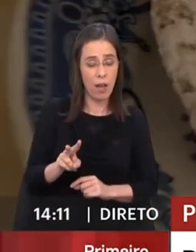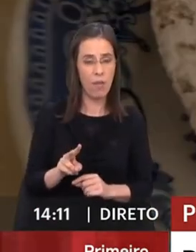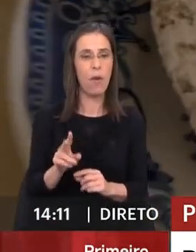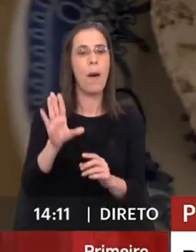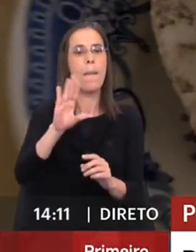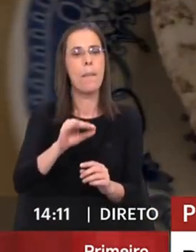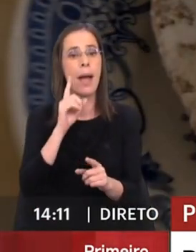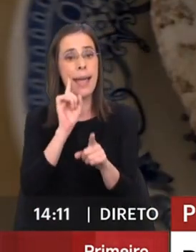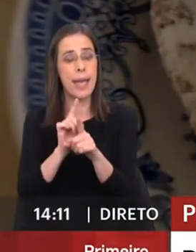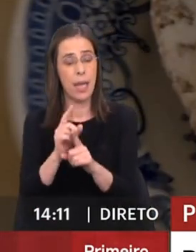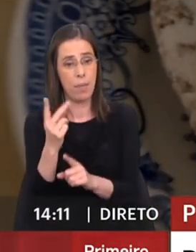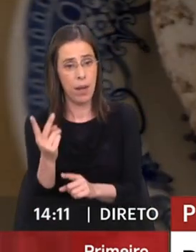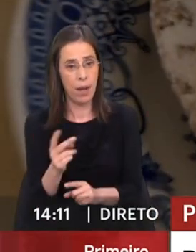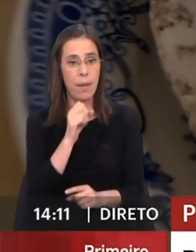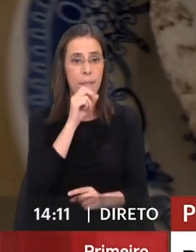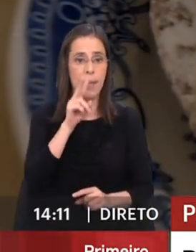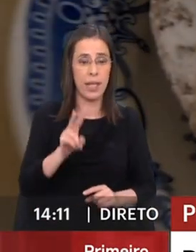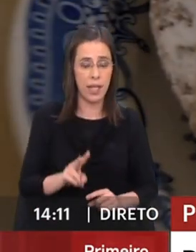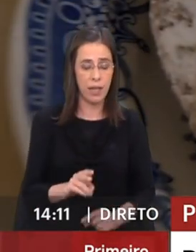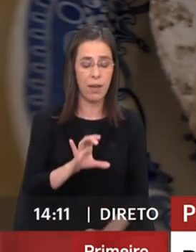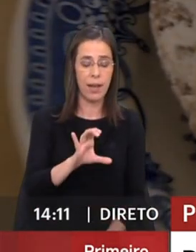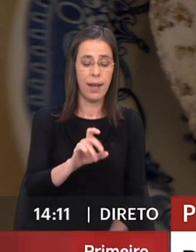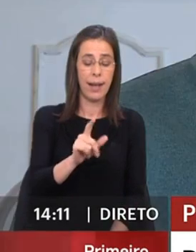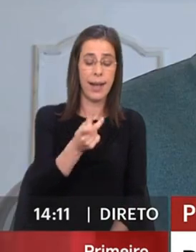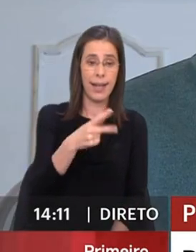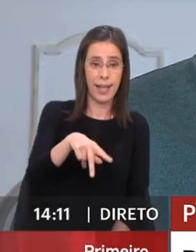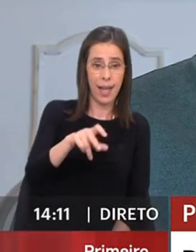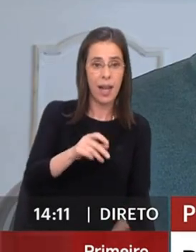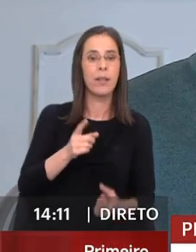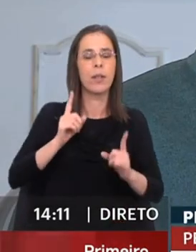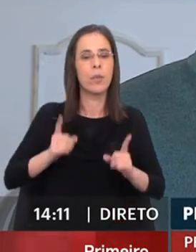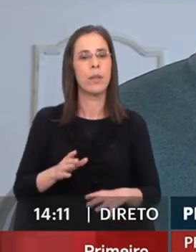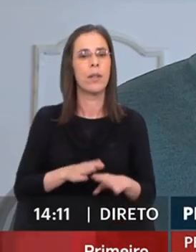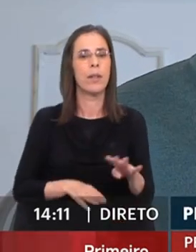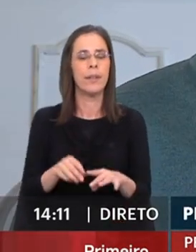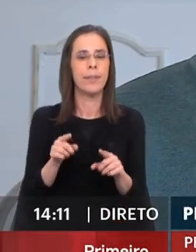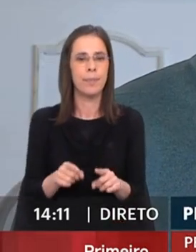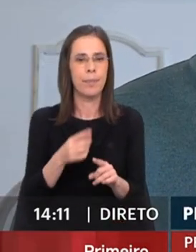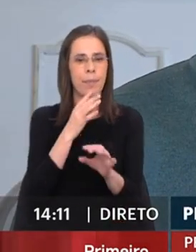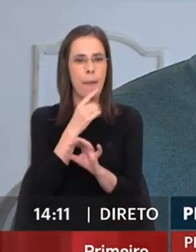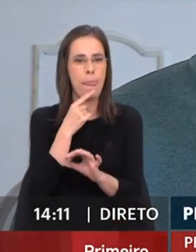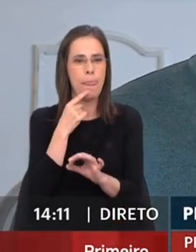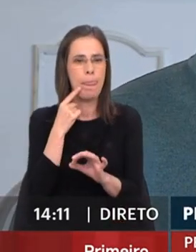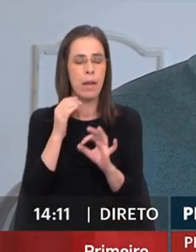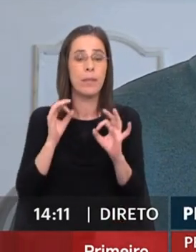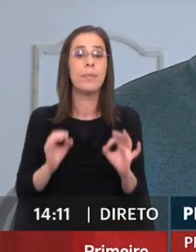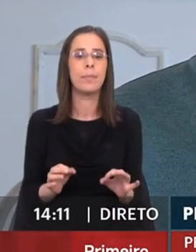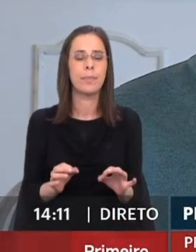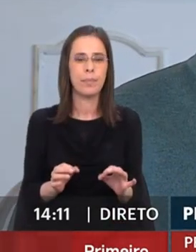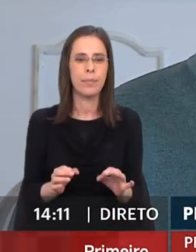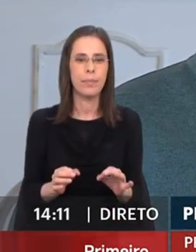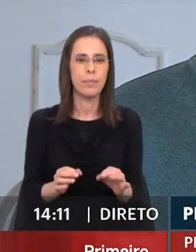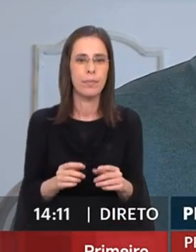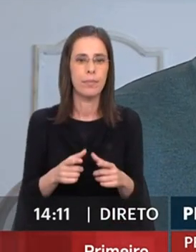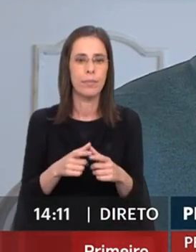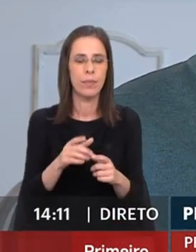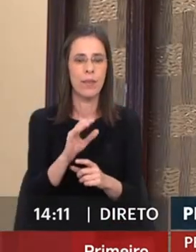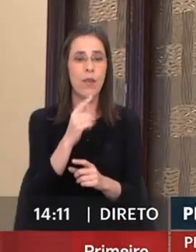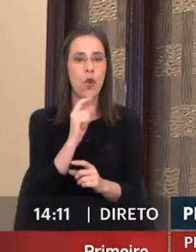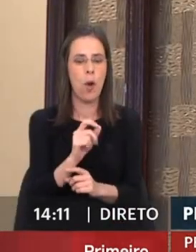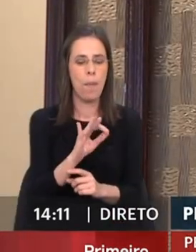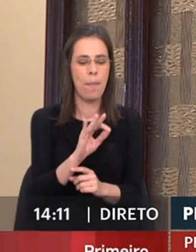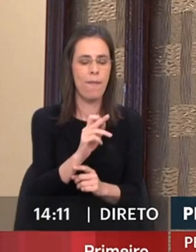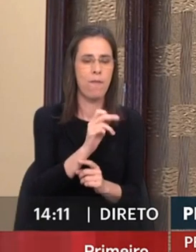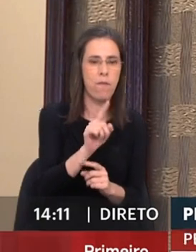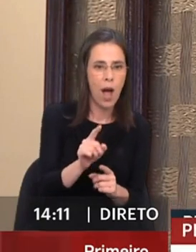irmãs, a minha bisavó chamava-se Clara, começaram a produzir este belo doce, exatamente como um pastel de fã, um pastel de